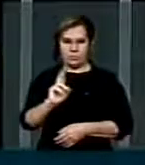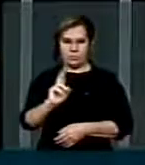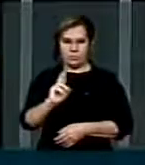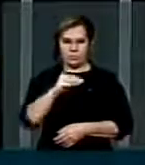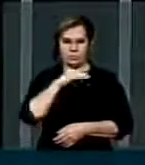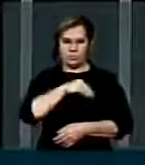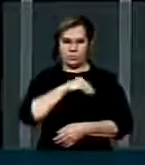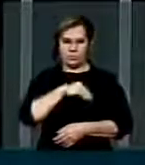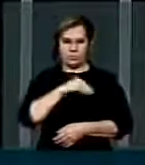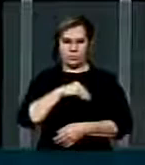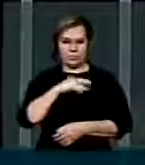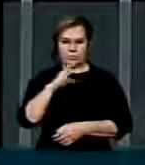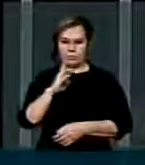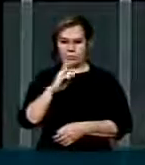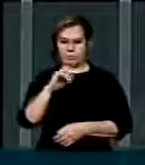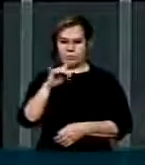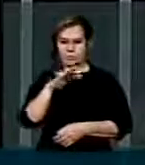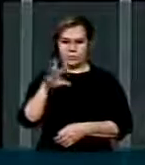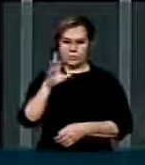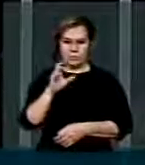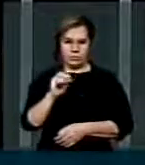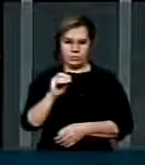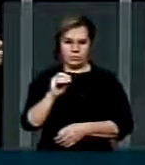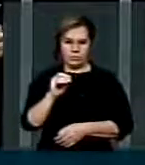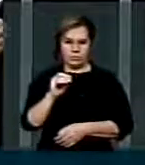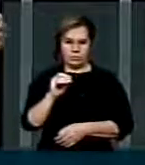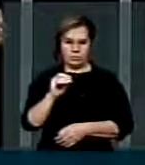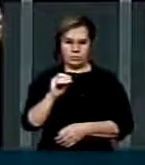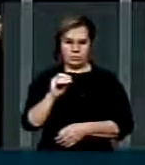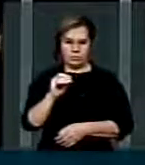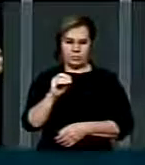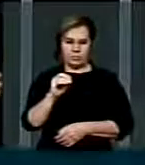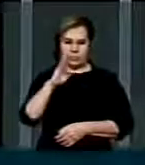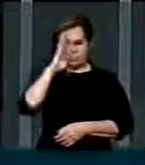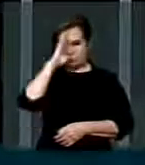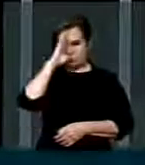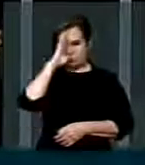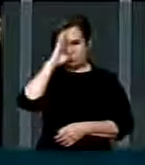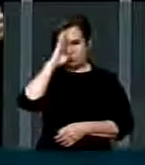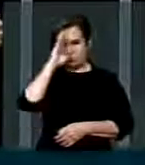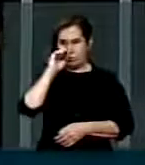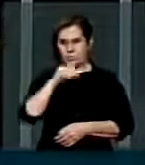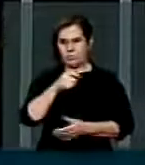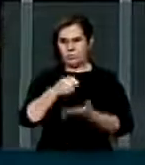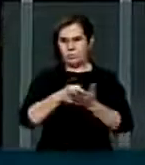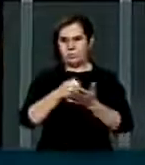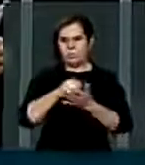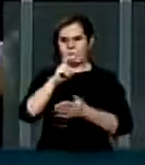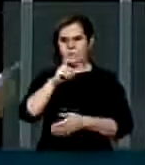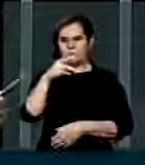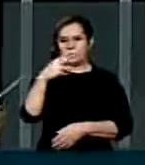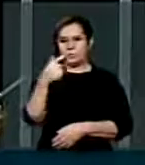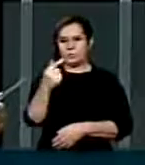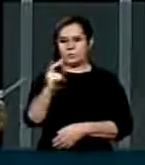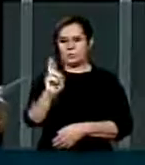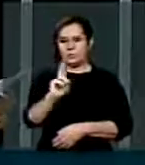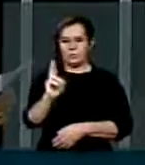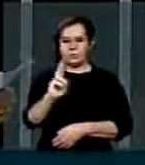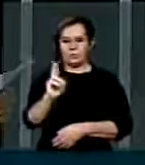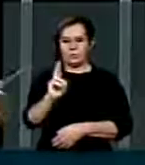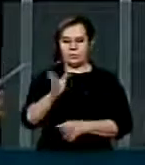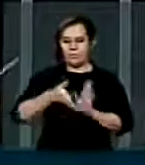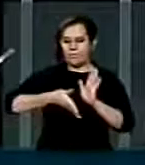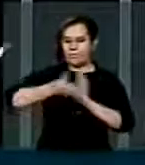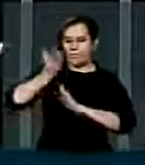Salário bruto de um recruta, aquele pobre que presta serviço militar obrigatório. R$ 537. Evasões de